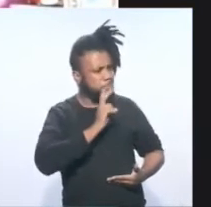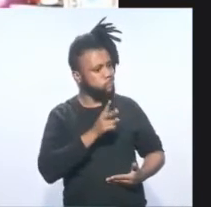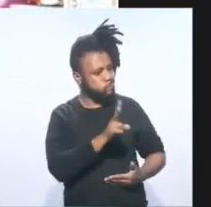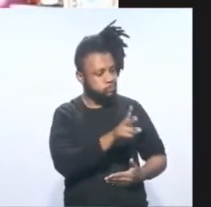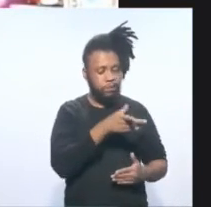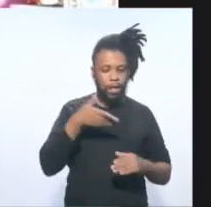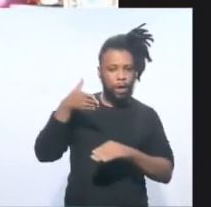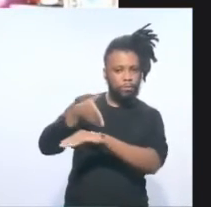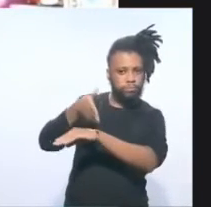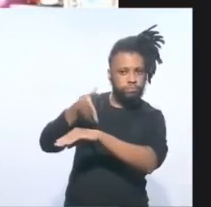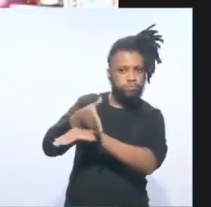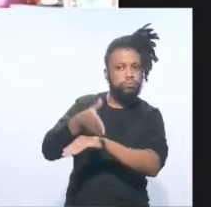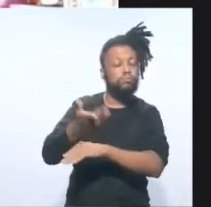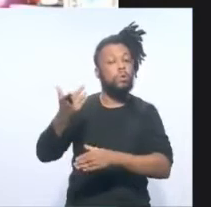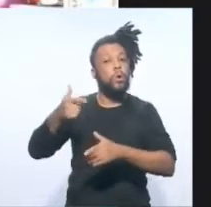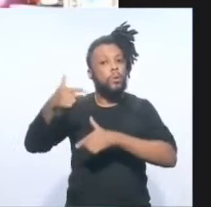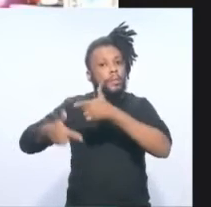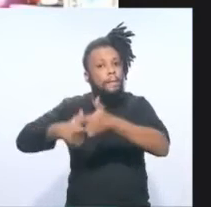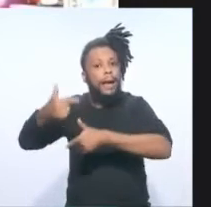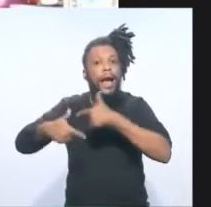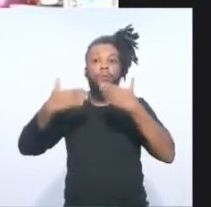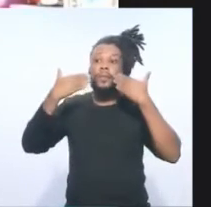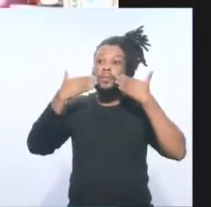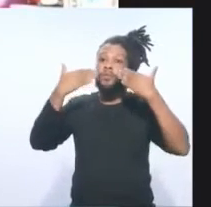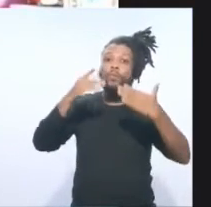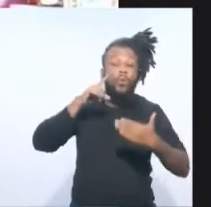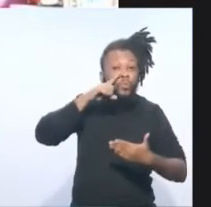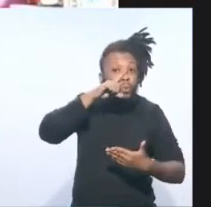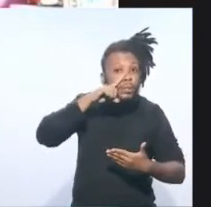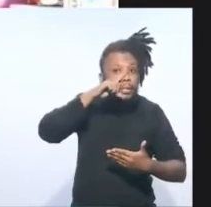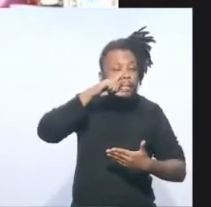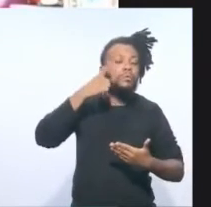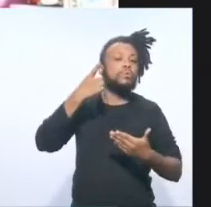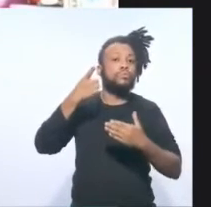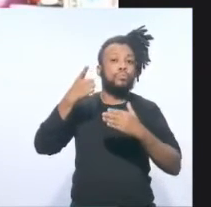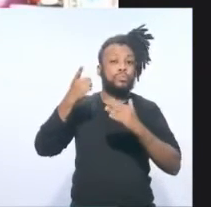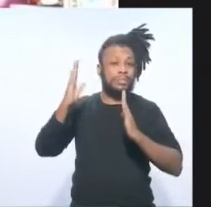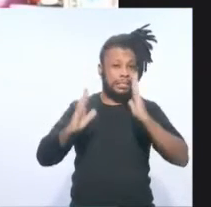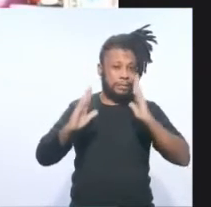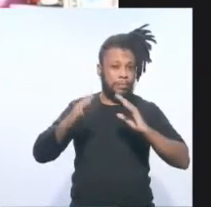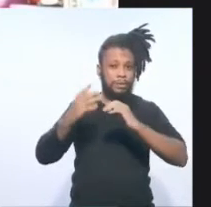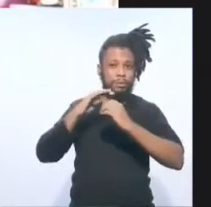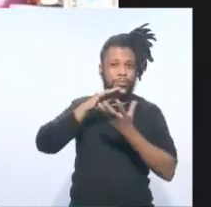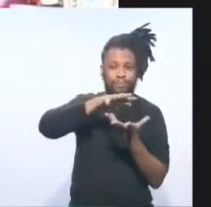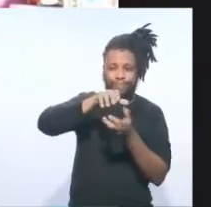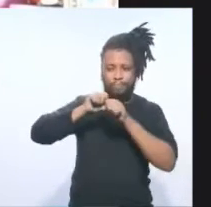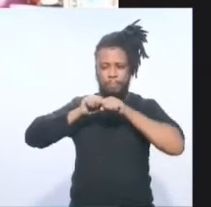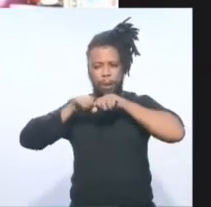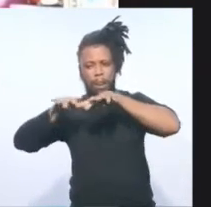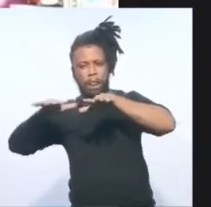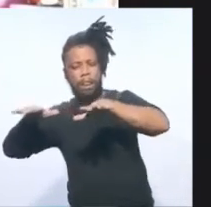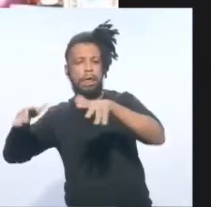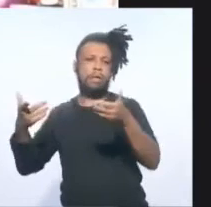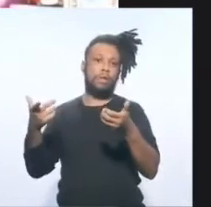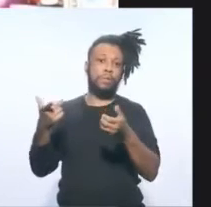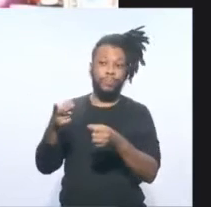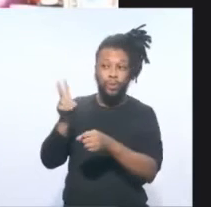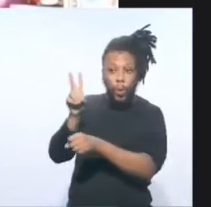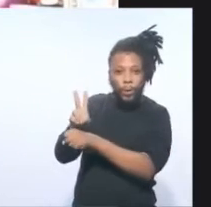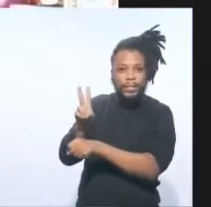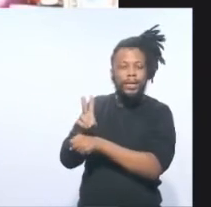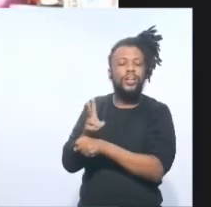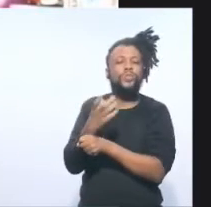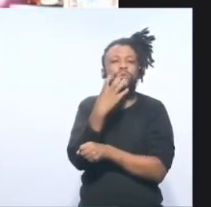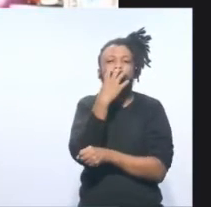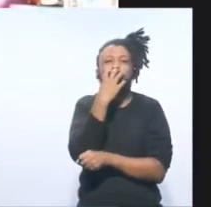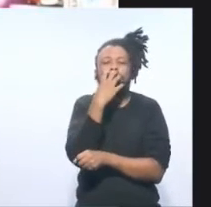se expondo durante a pandemia, mesmo com risco de contaminação, cuidando dos cachorros da patroa,